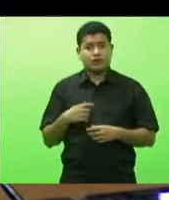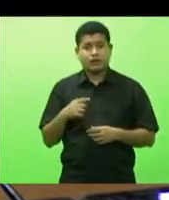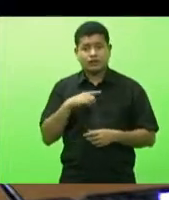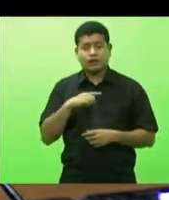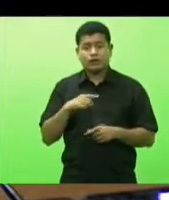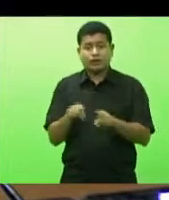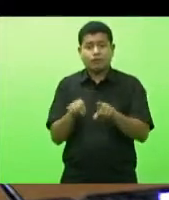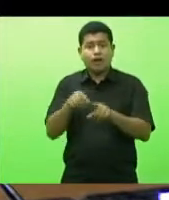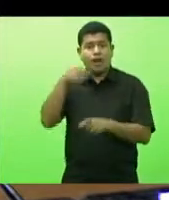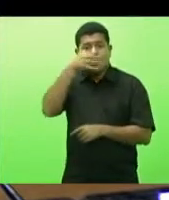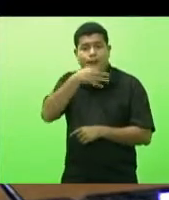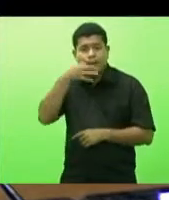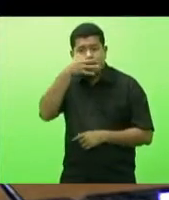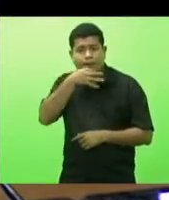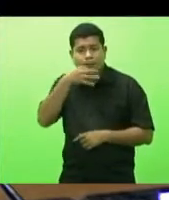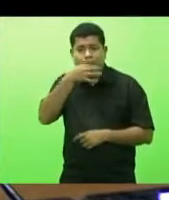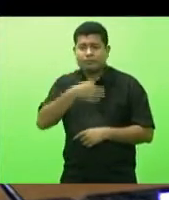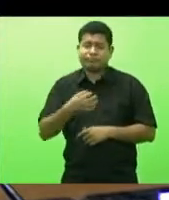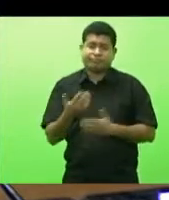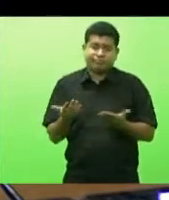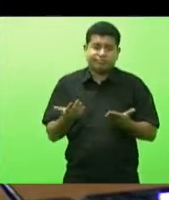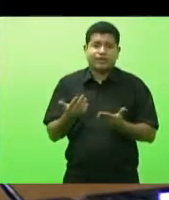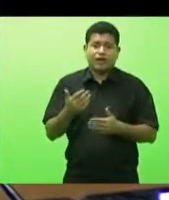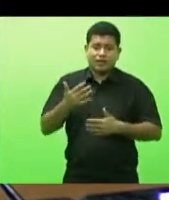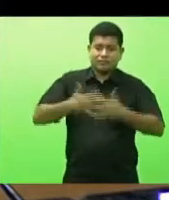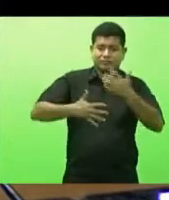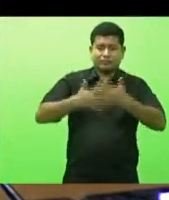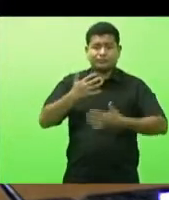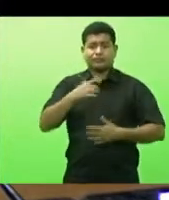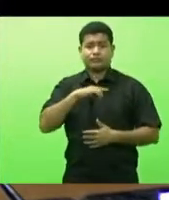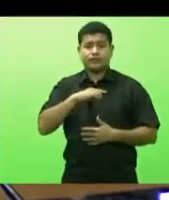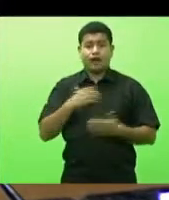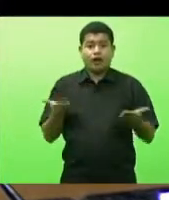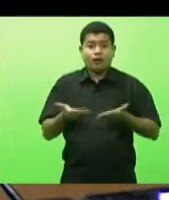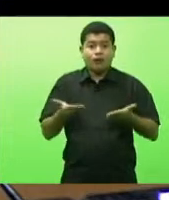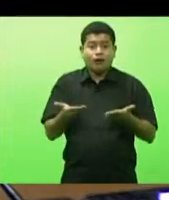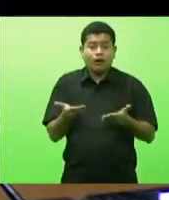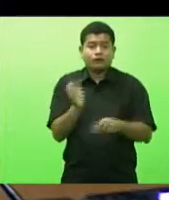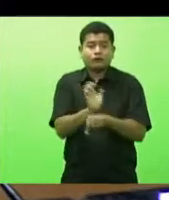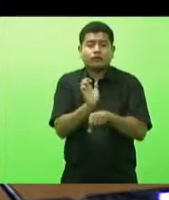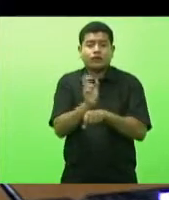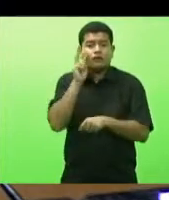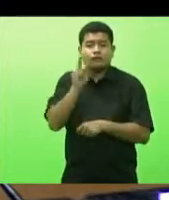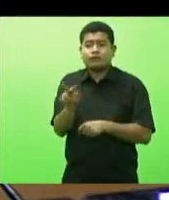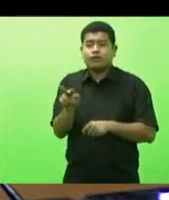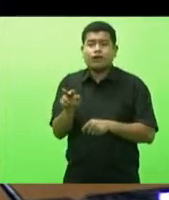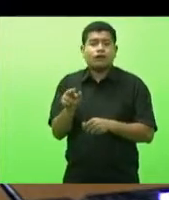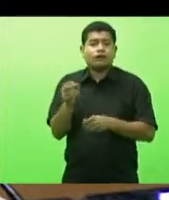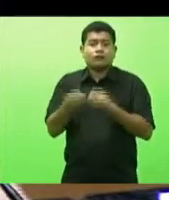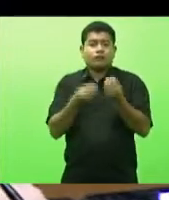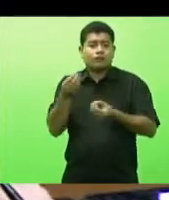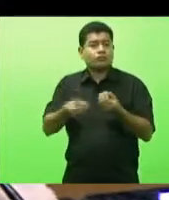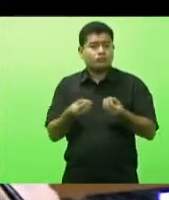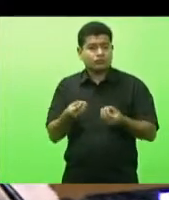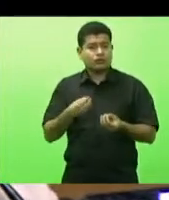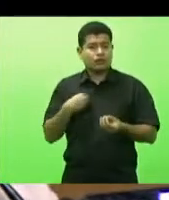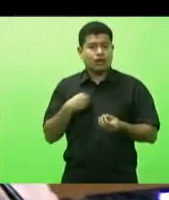atrapalhar e como que o Estado está vendo isso agora de que forma o Estado vai seguir os protocolos